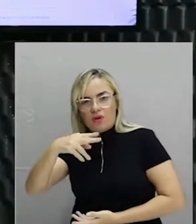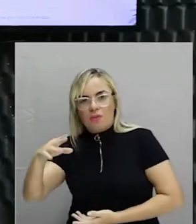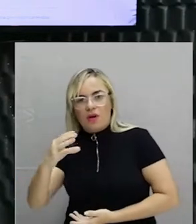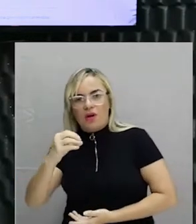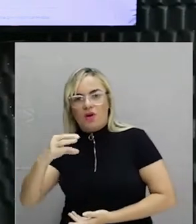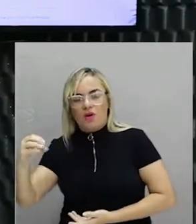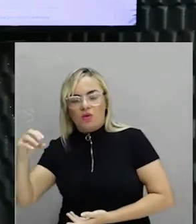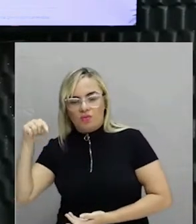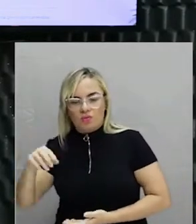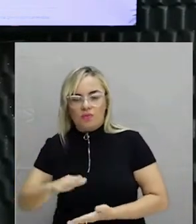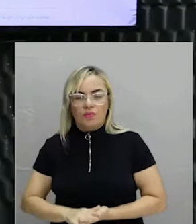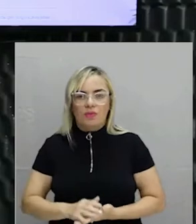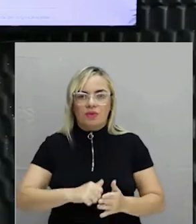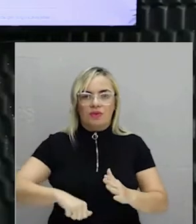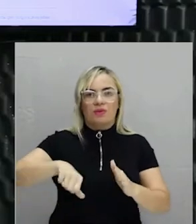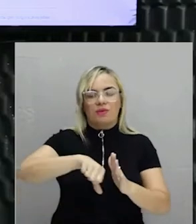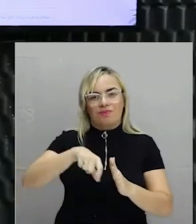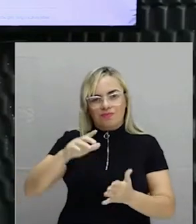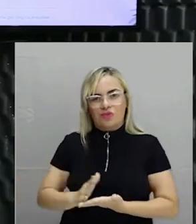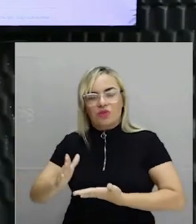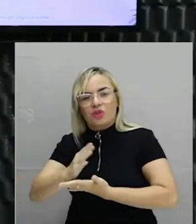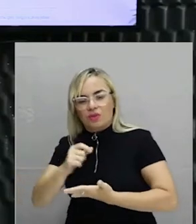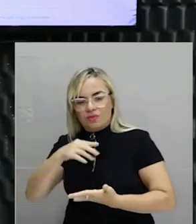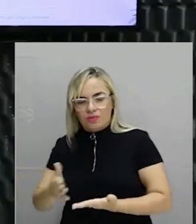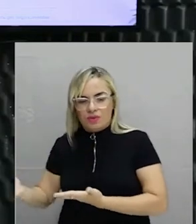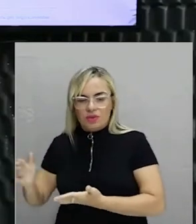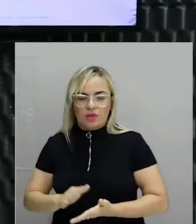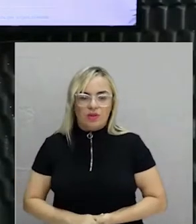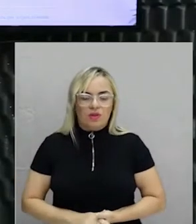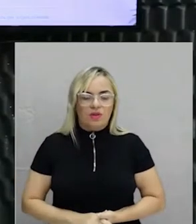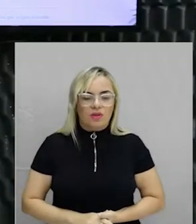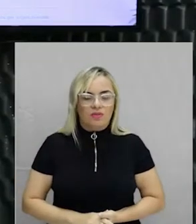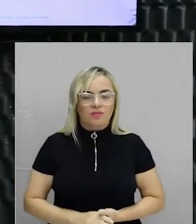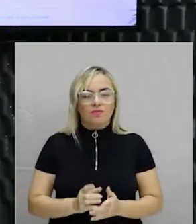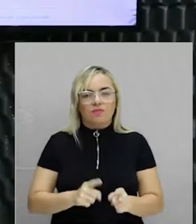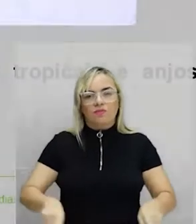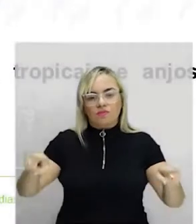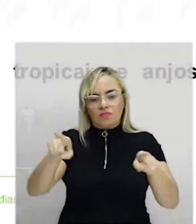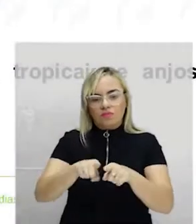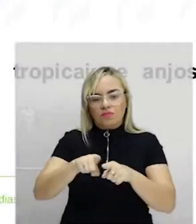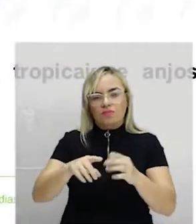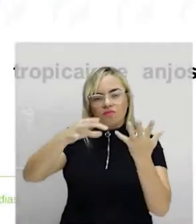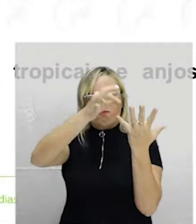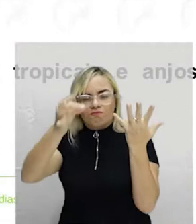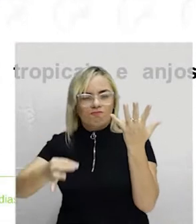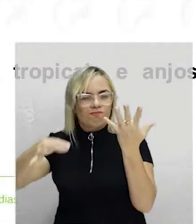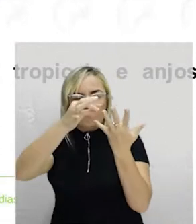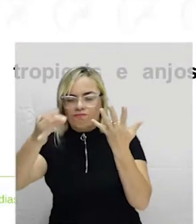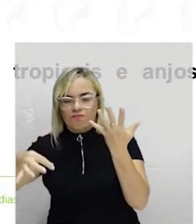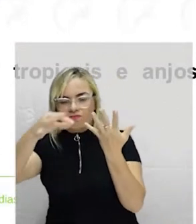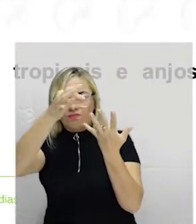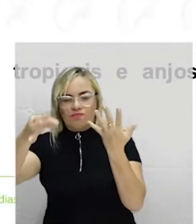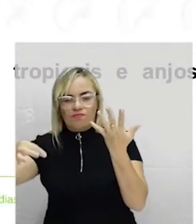jeitinho em tudo e a maracutaia já acontecia há muito tempo. Motivos foliares. Muitas folhas, folhas, folhas, curvas, curvas, curvas, folhas.